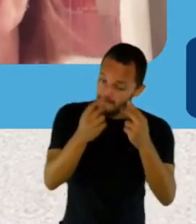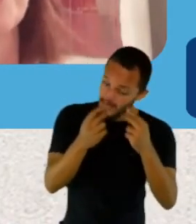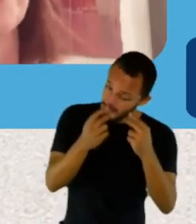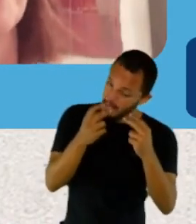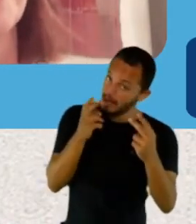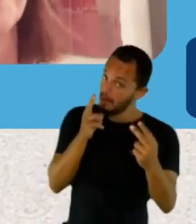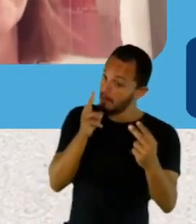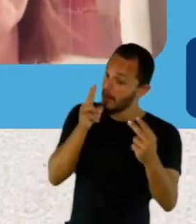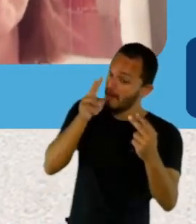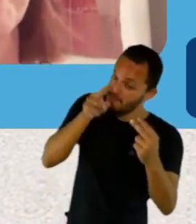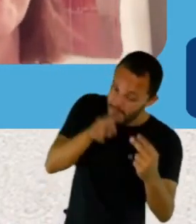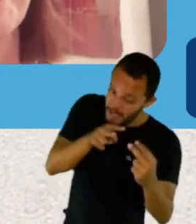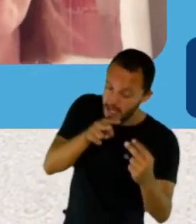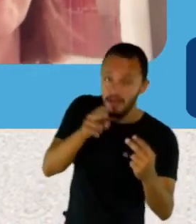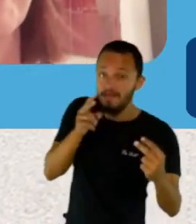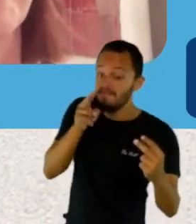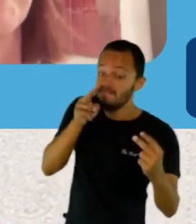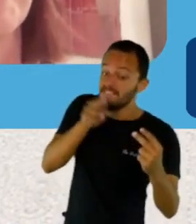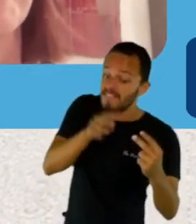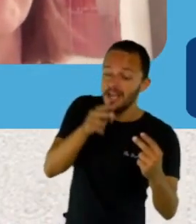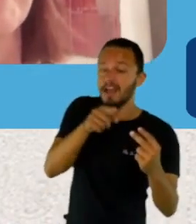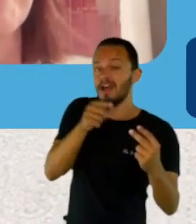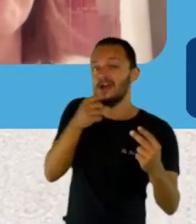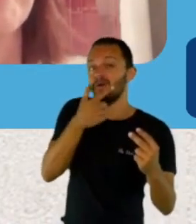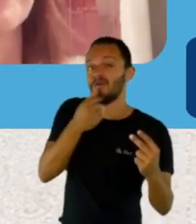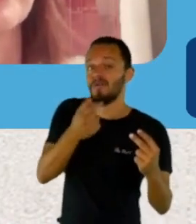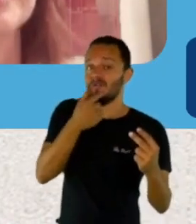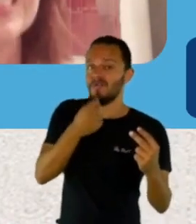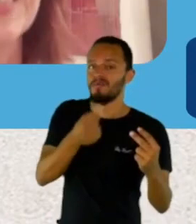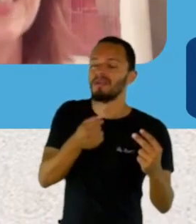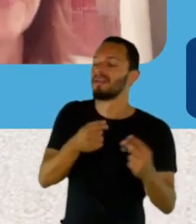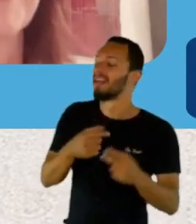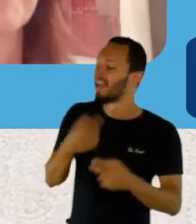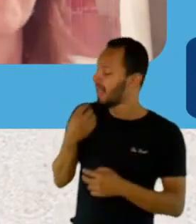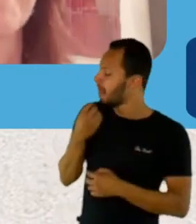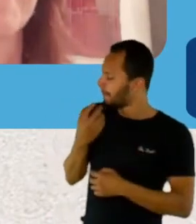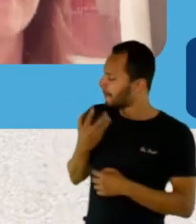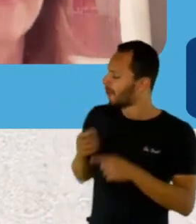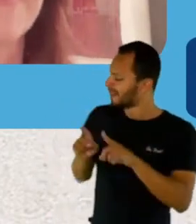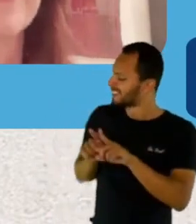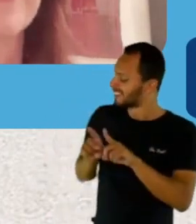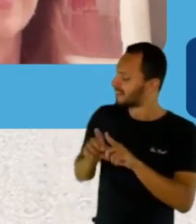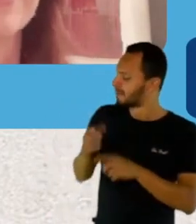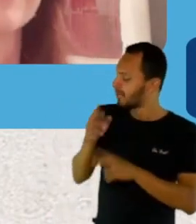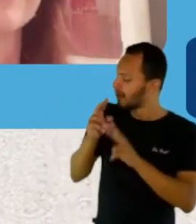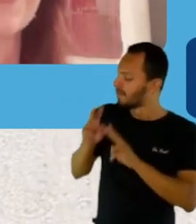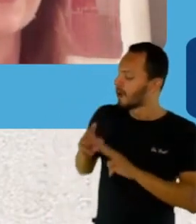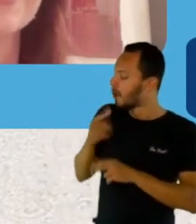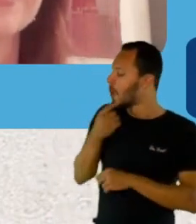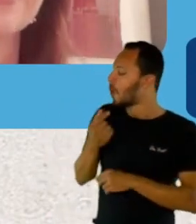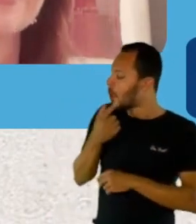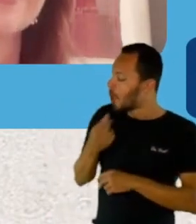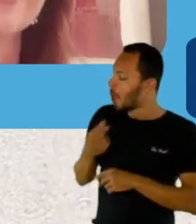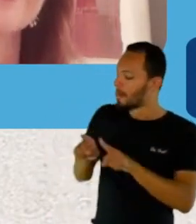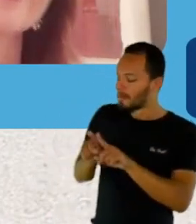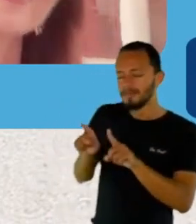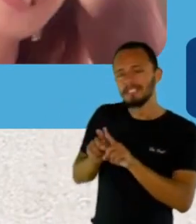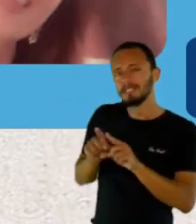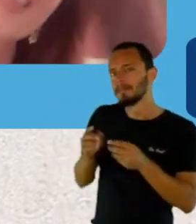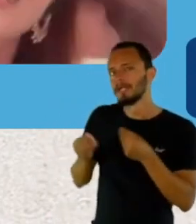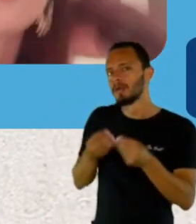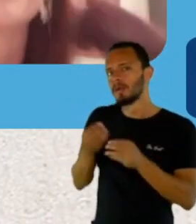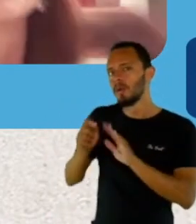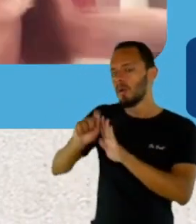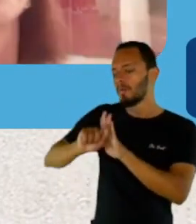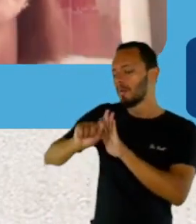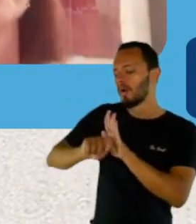papo no próximo livro. Ah, é bom, né? Trazer também essa visão masculina. Que a gente aprende mais também, né?